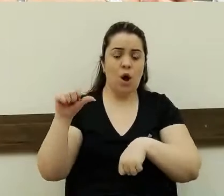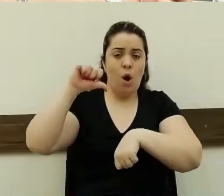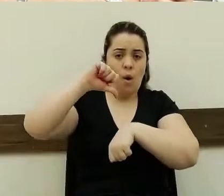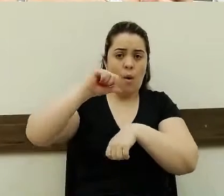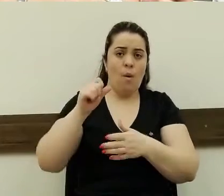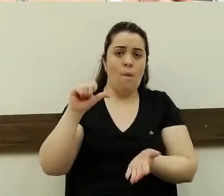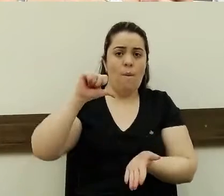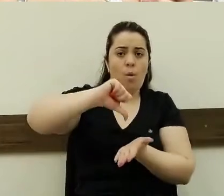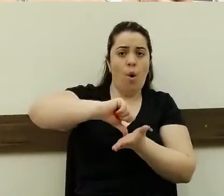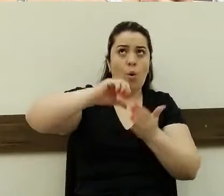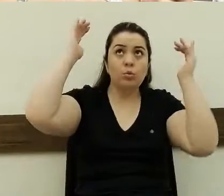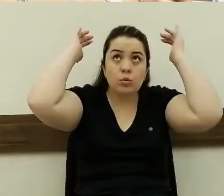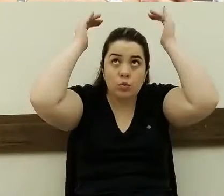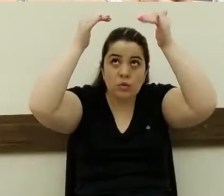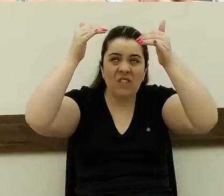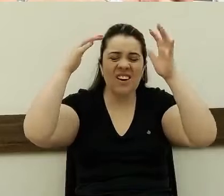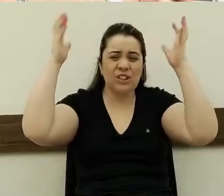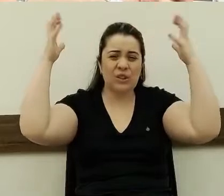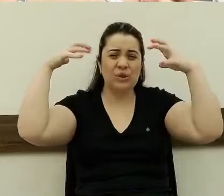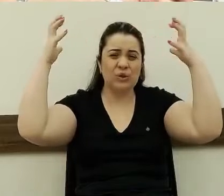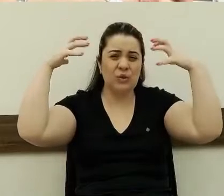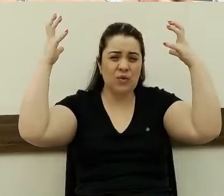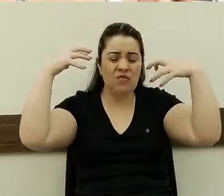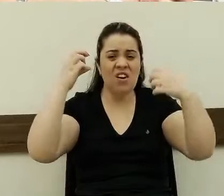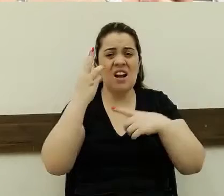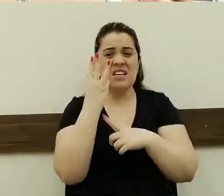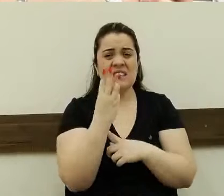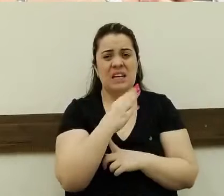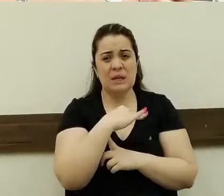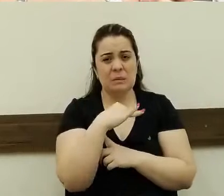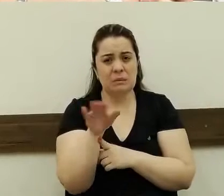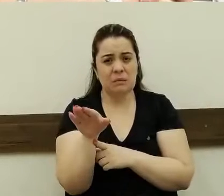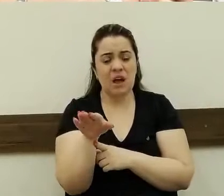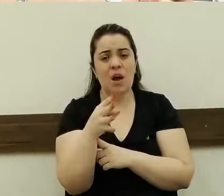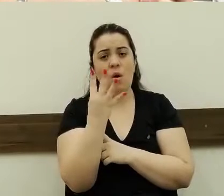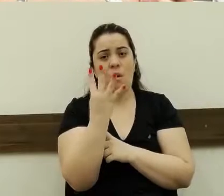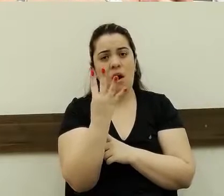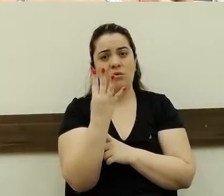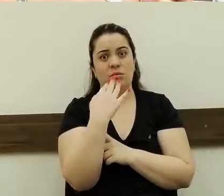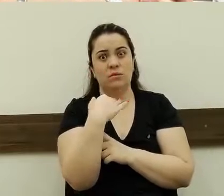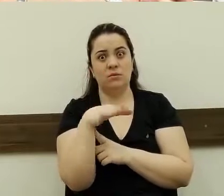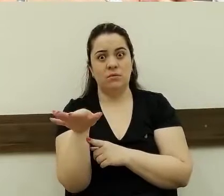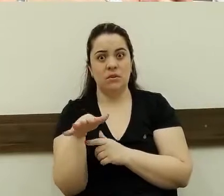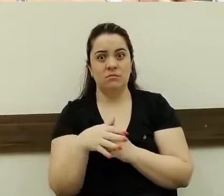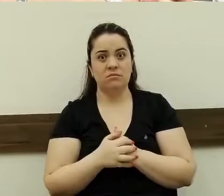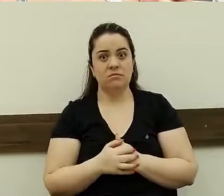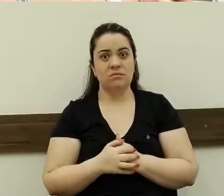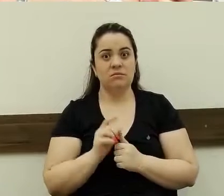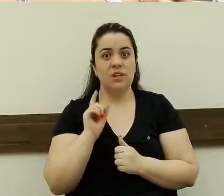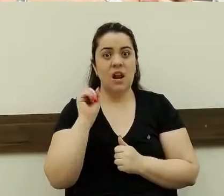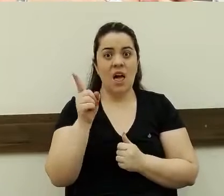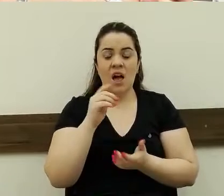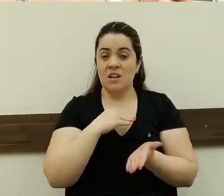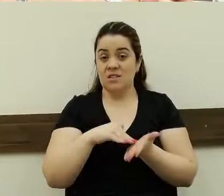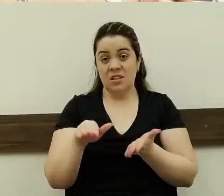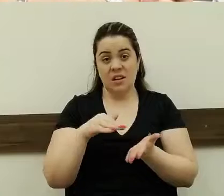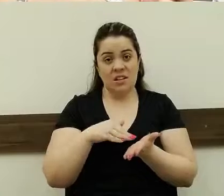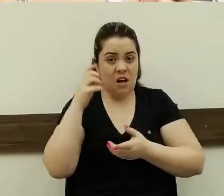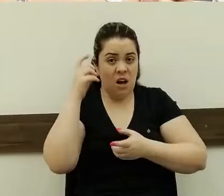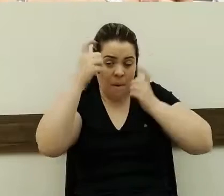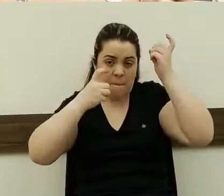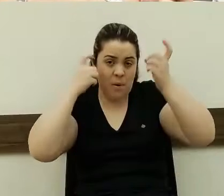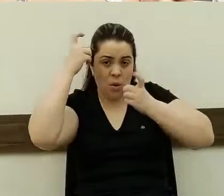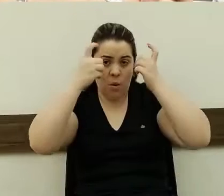meia, quatro horas da manhã, que o nosso secretário, a prioridade dele não é vocês, não é lutar pela saúde de vocês,